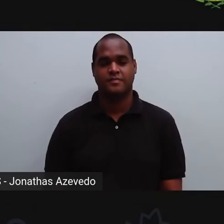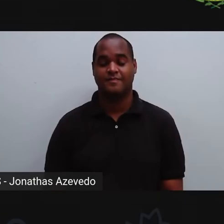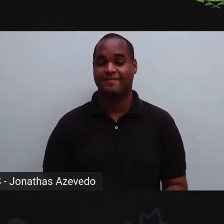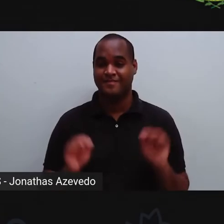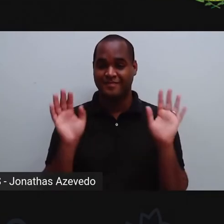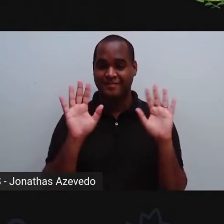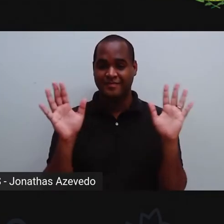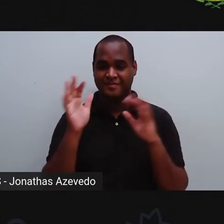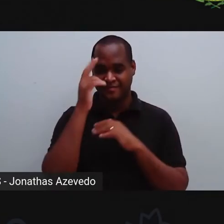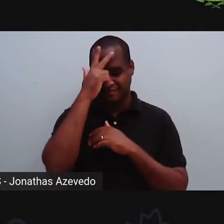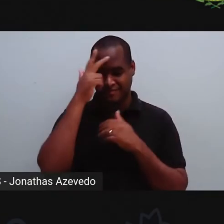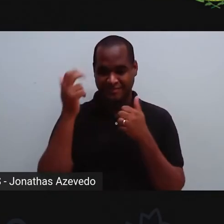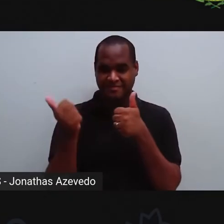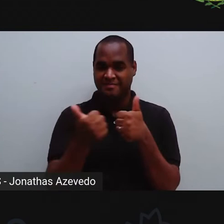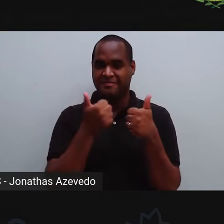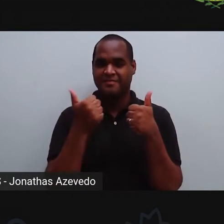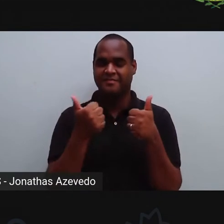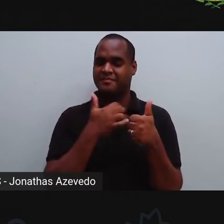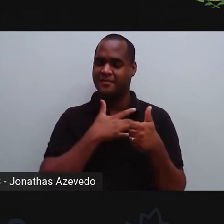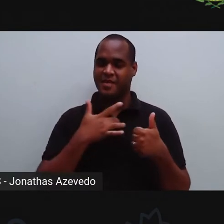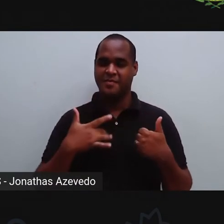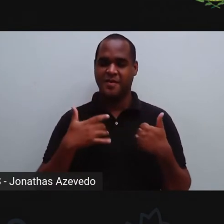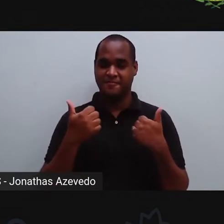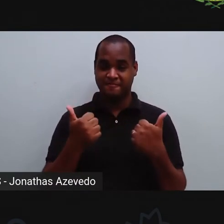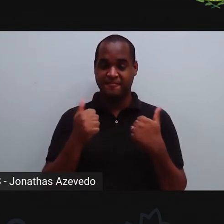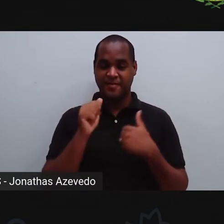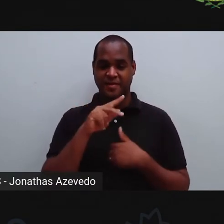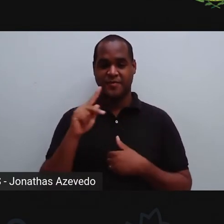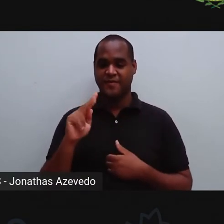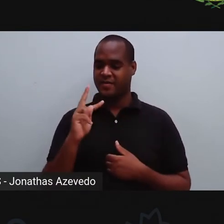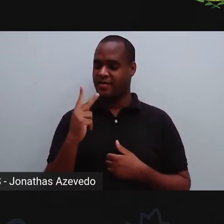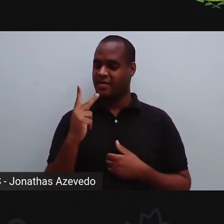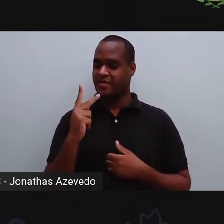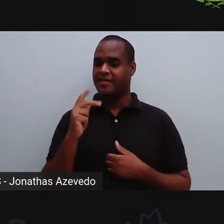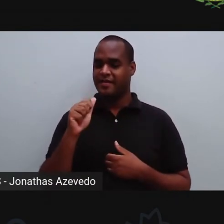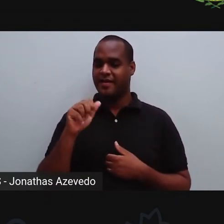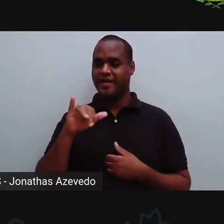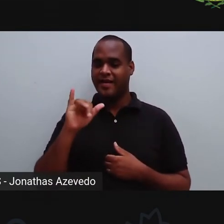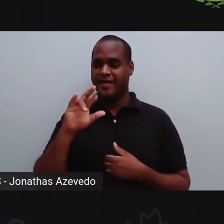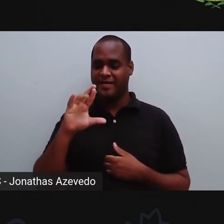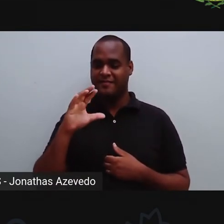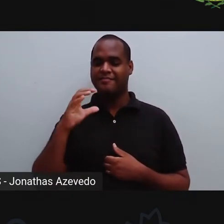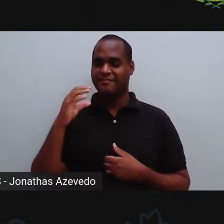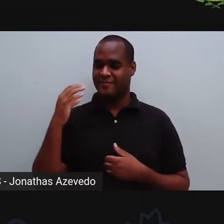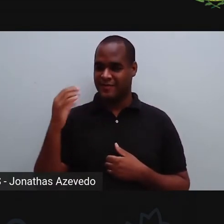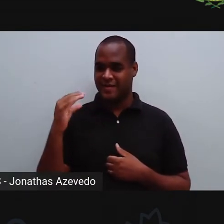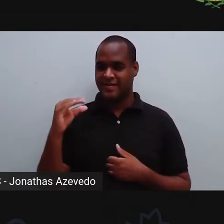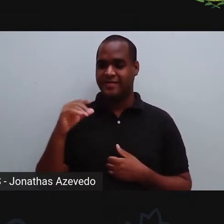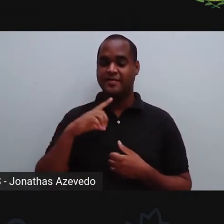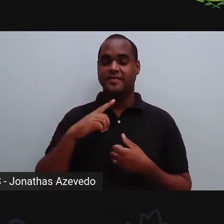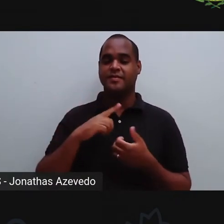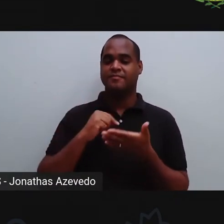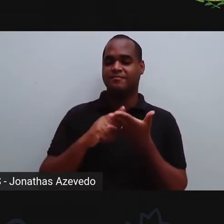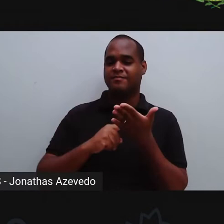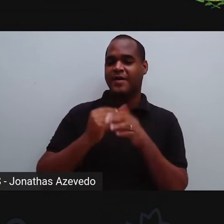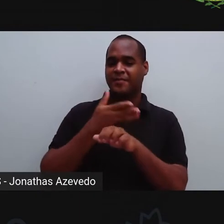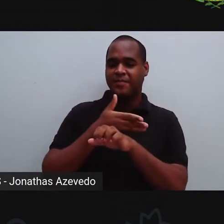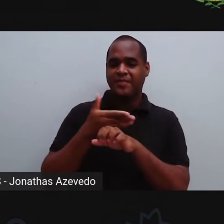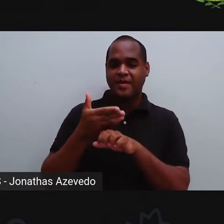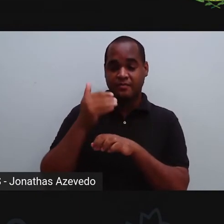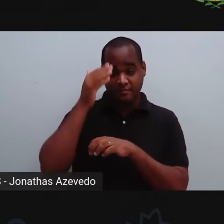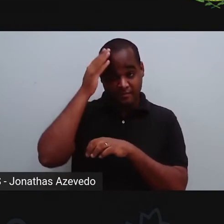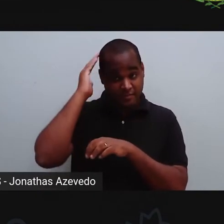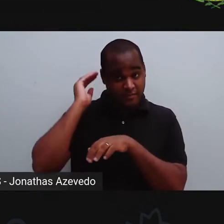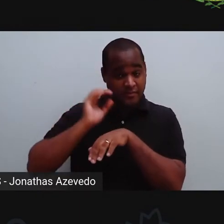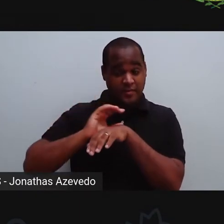Olá pessoal, tudo bem com vocês? Eu sou a professora Taira Santos de Ciências. Sou uma mulher de pele clara, tenho um cabelo